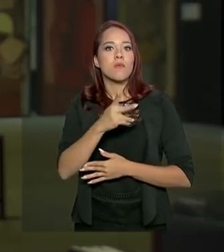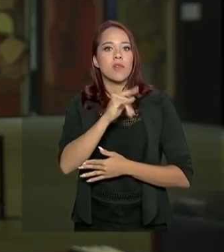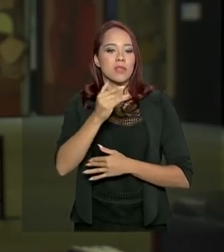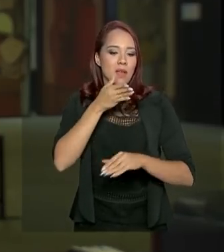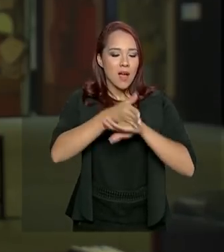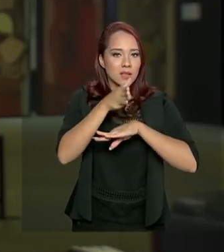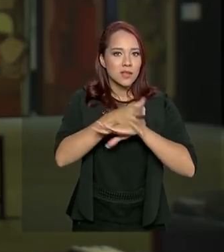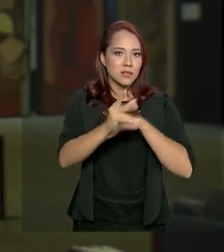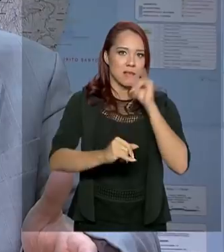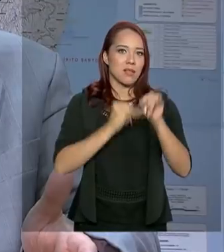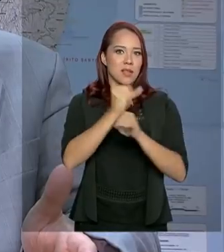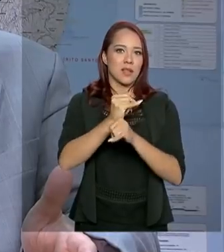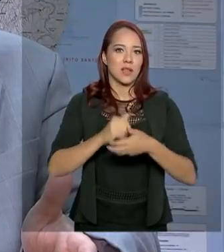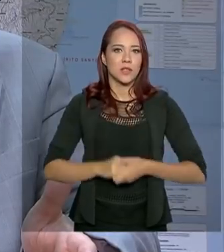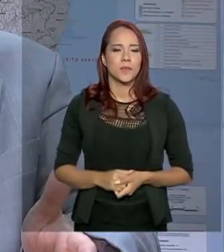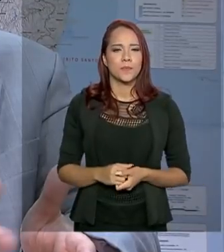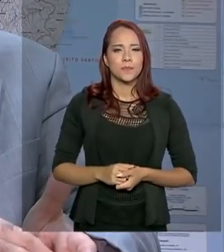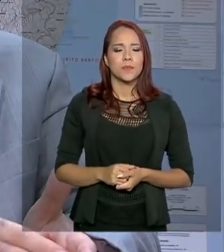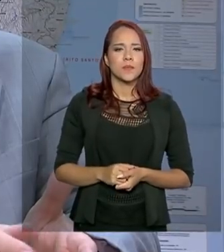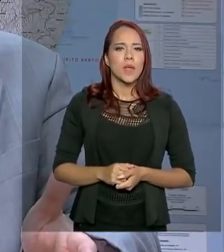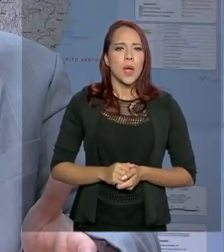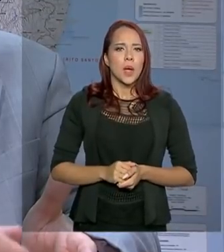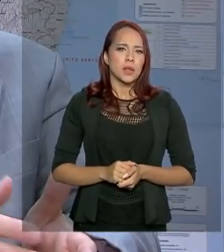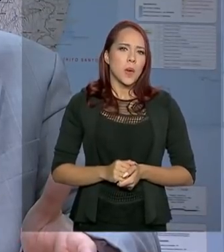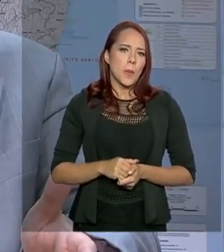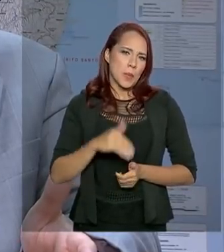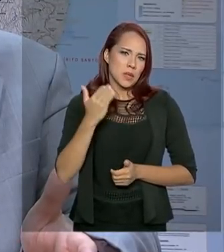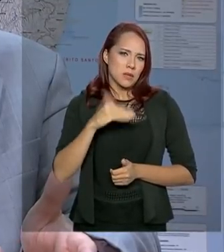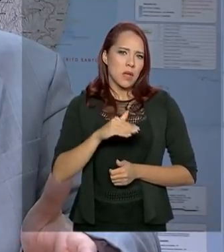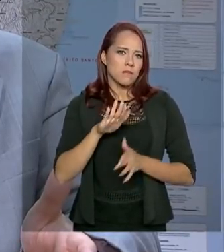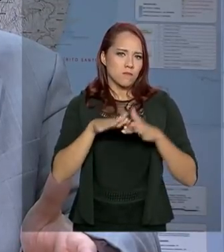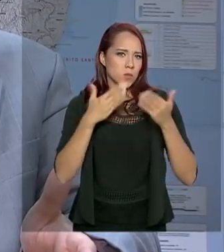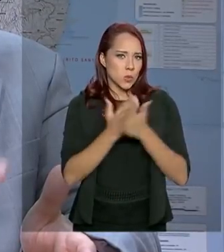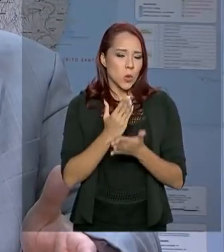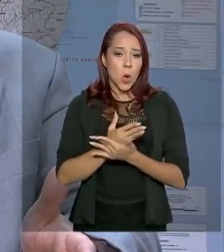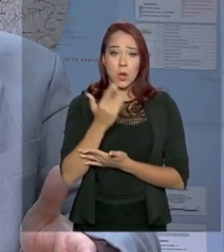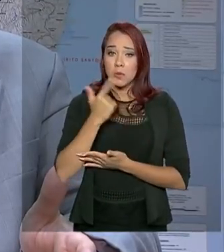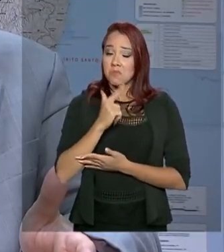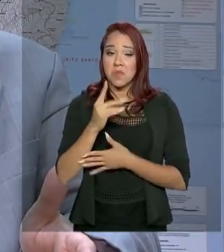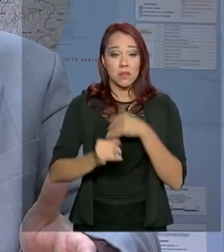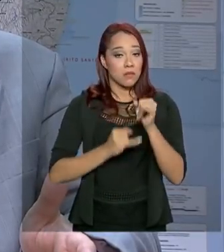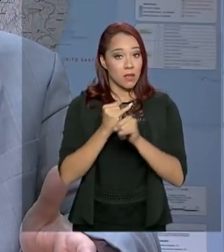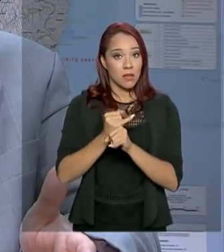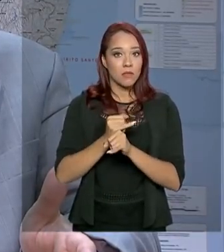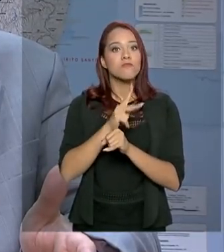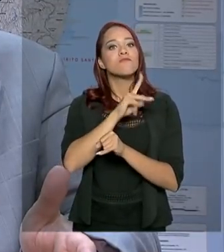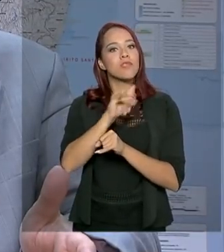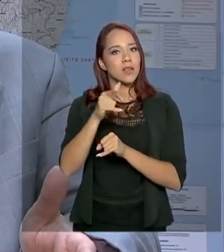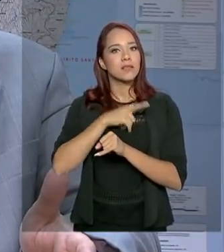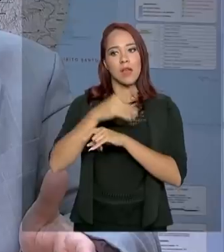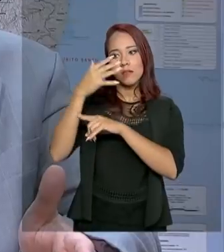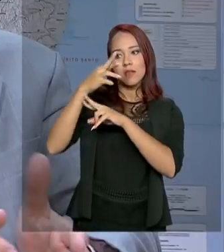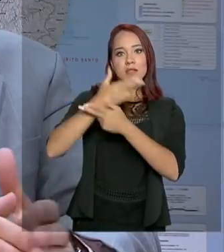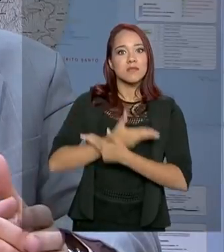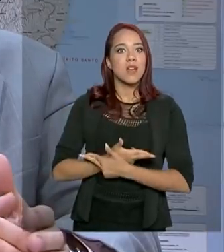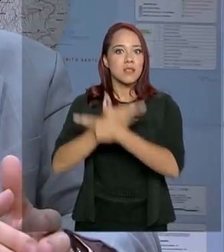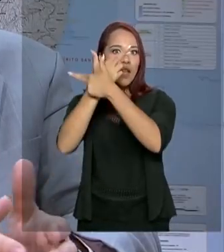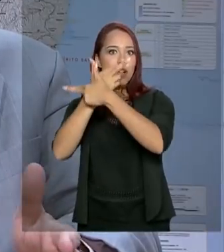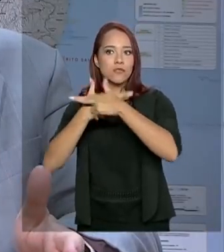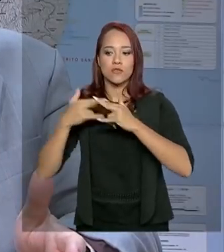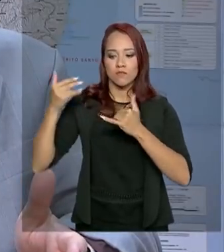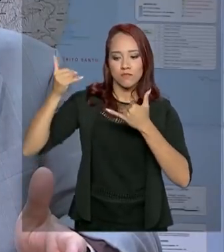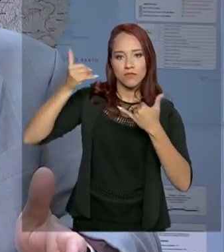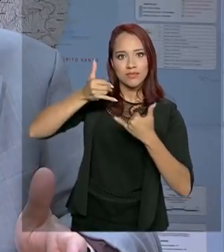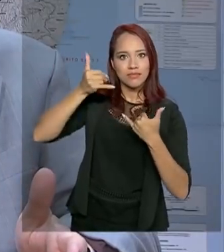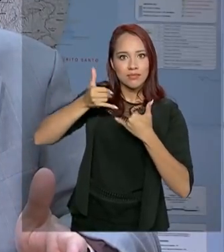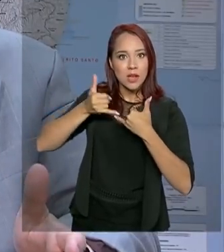à internet banda larga. Metade das escolas que não tem na região internet vão estar conectadas via satélite. E